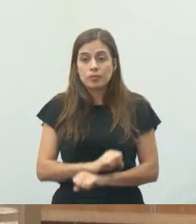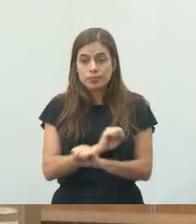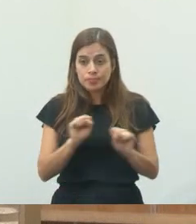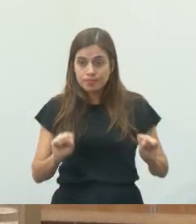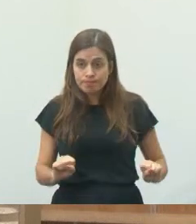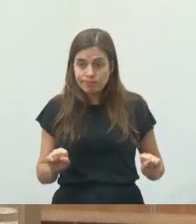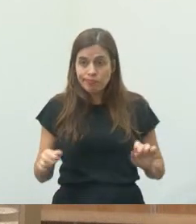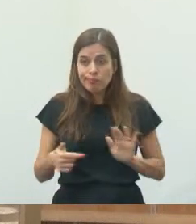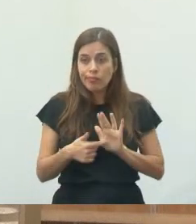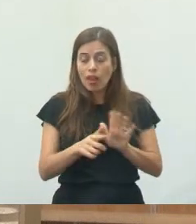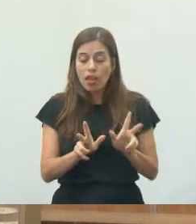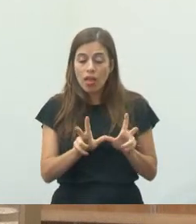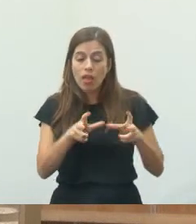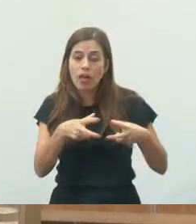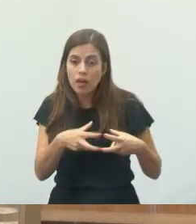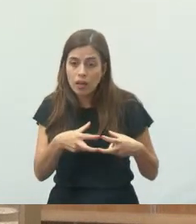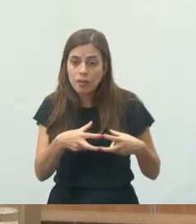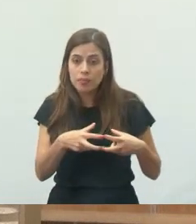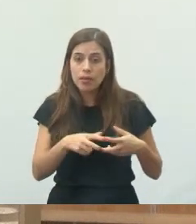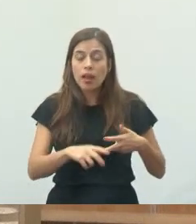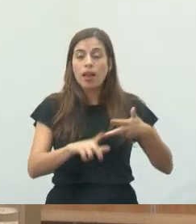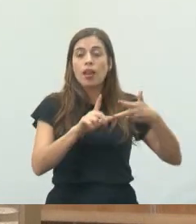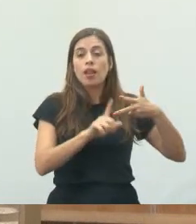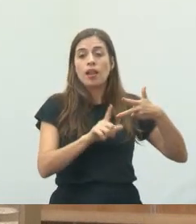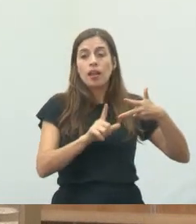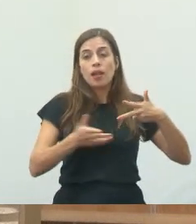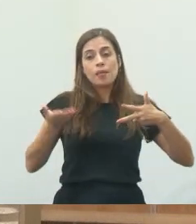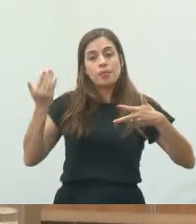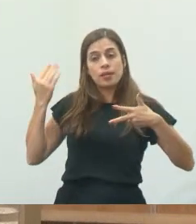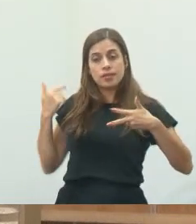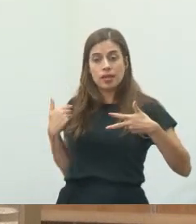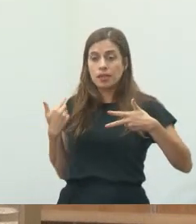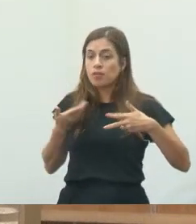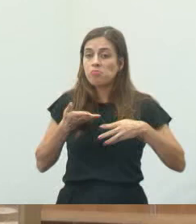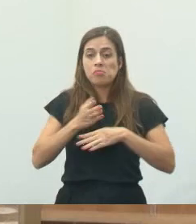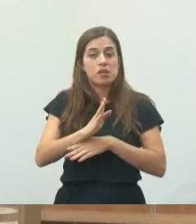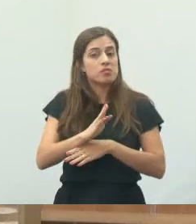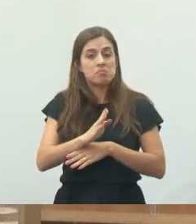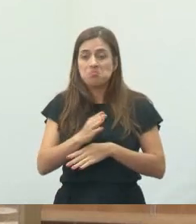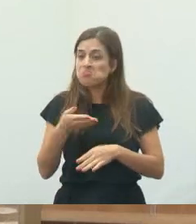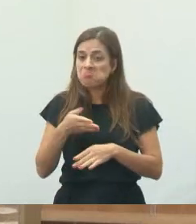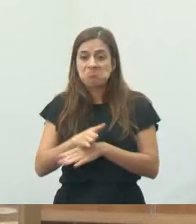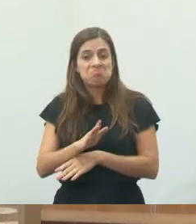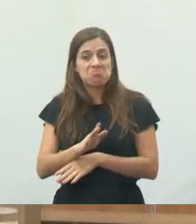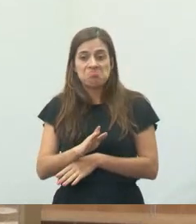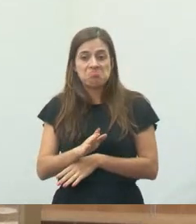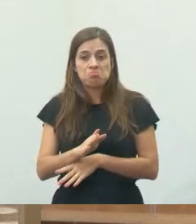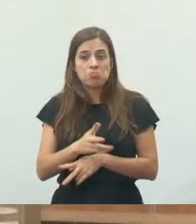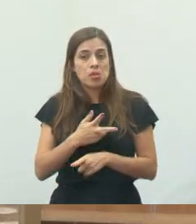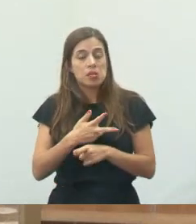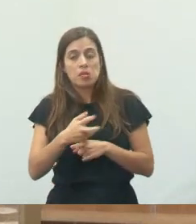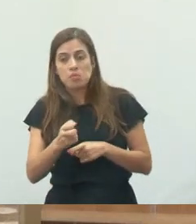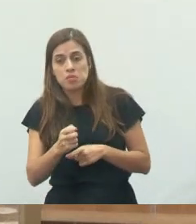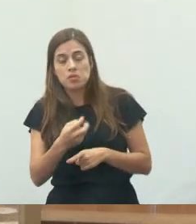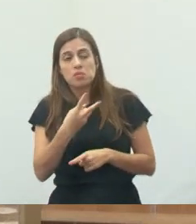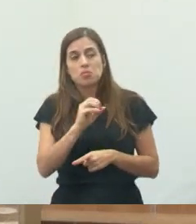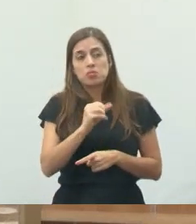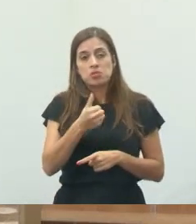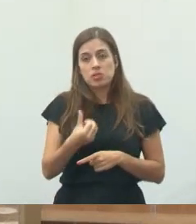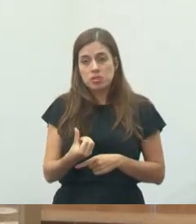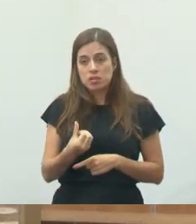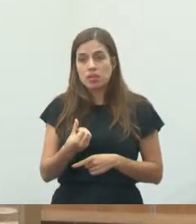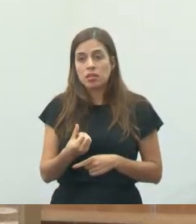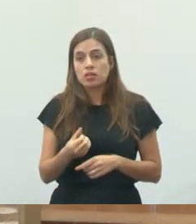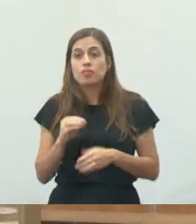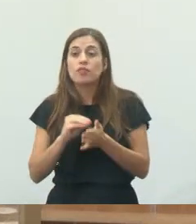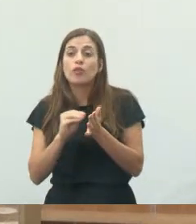está relacionada à Câmara Municipal. Na legislatura passada, eu não estava aqui. Eu não estava. Não venci as eleições em 2016 por